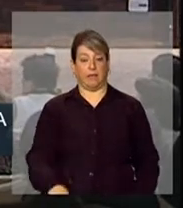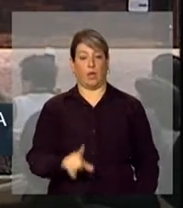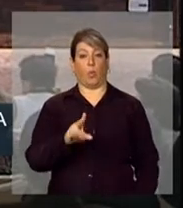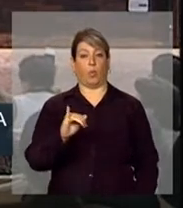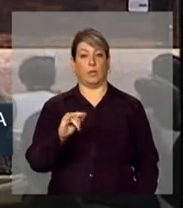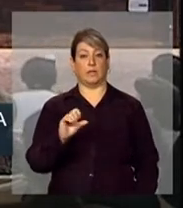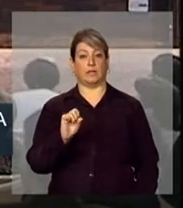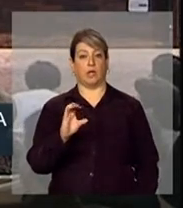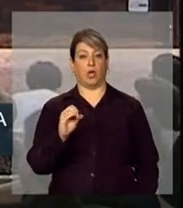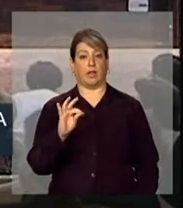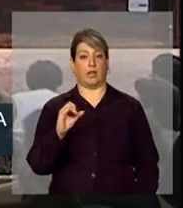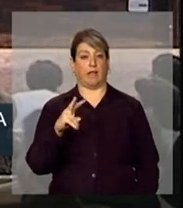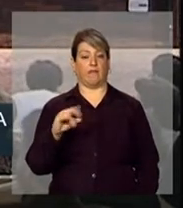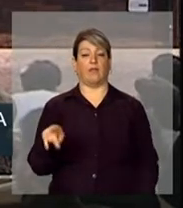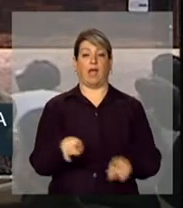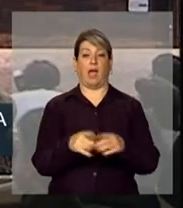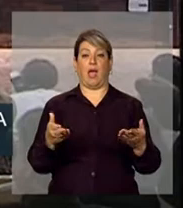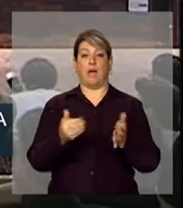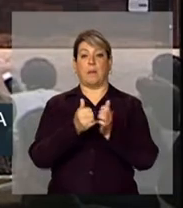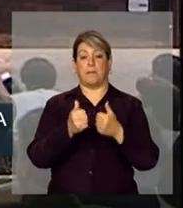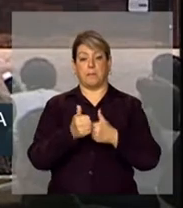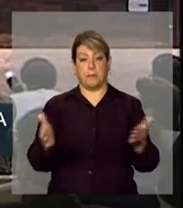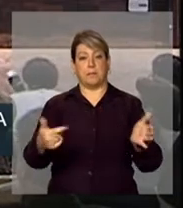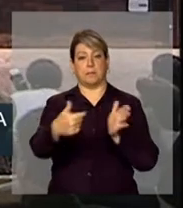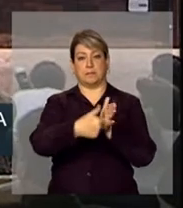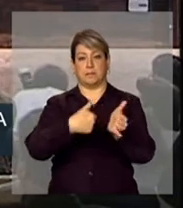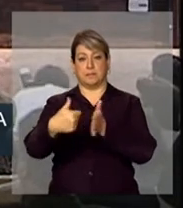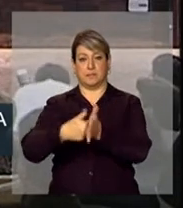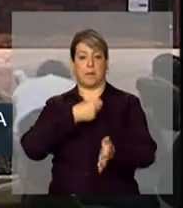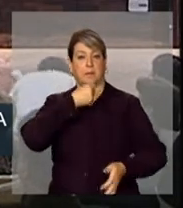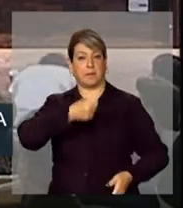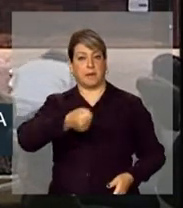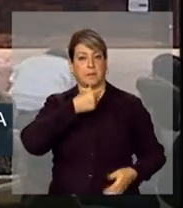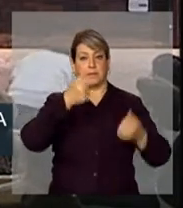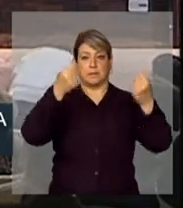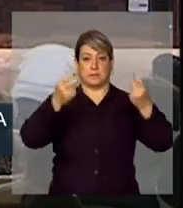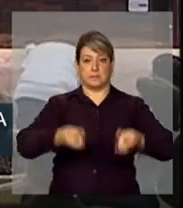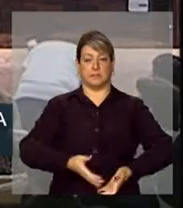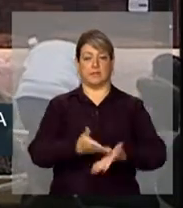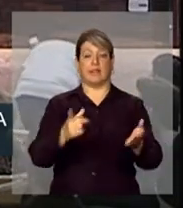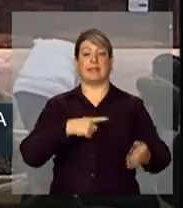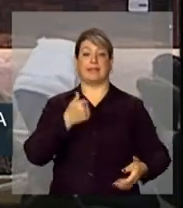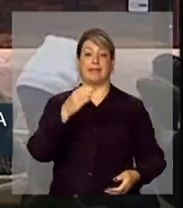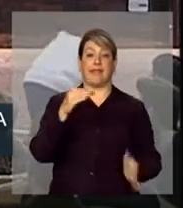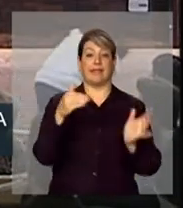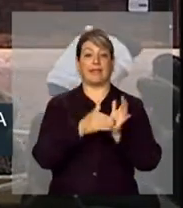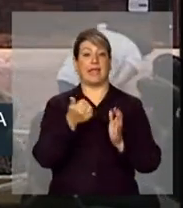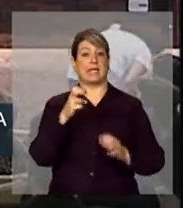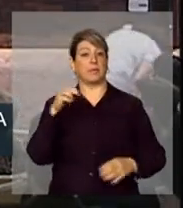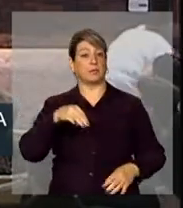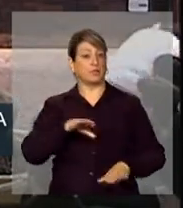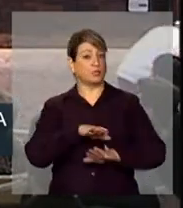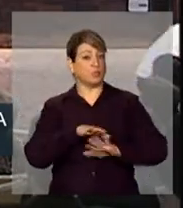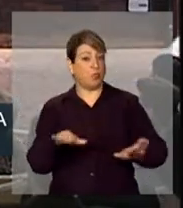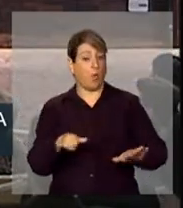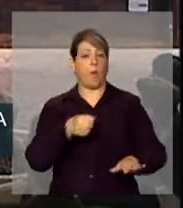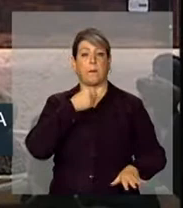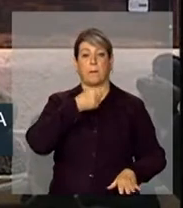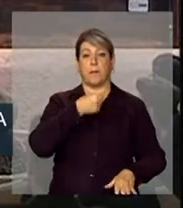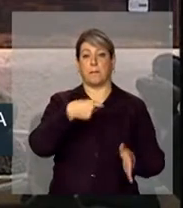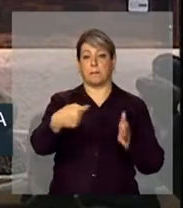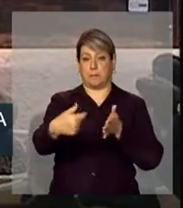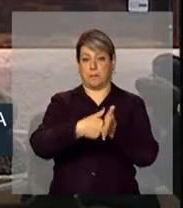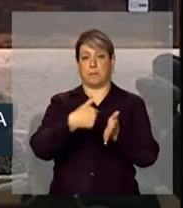E agora vamos abrir para perguntas, da entrevista coletiva. Temos de 10 a 15 minutos, mais ou menos, para as perguntas.